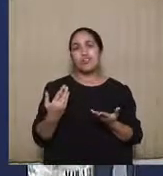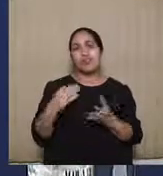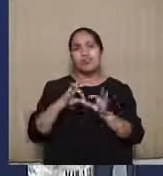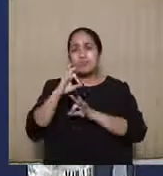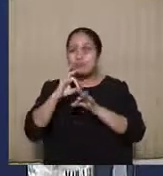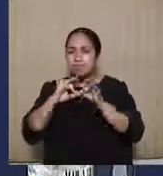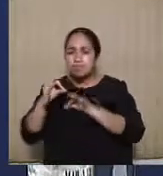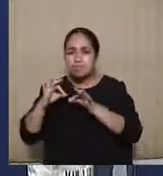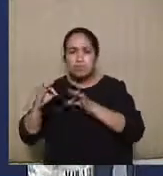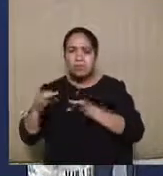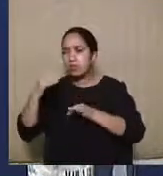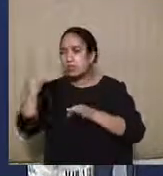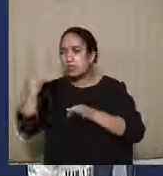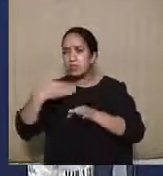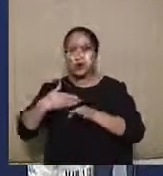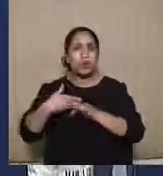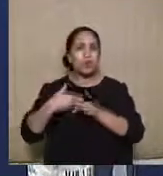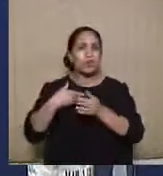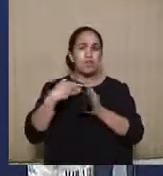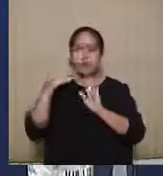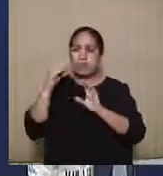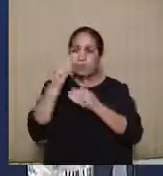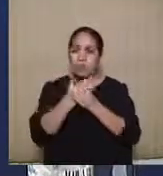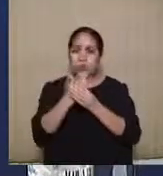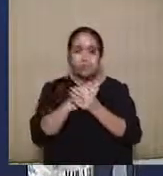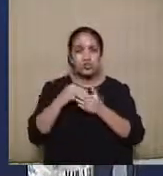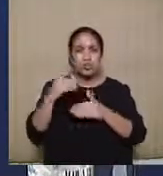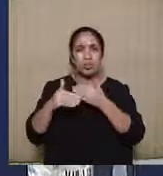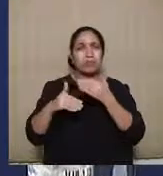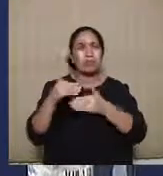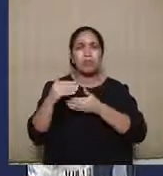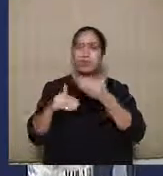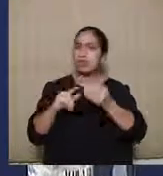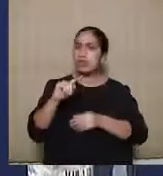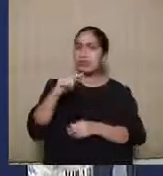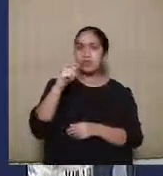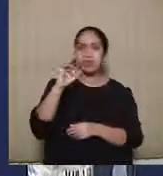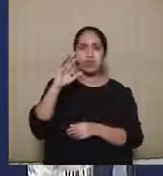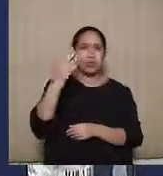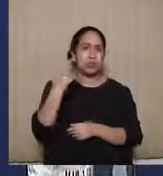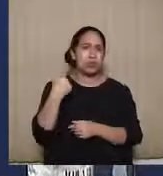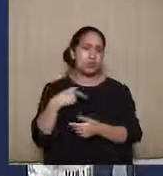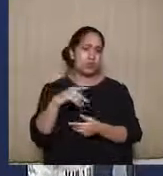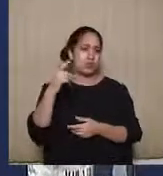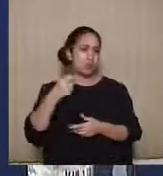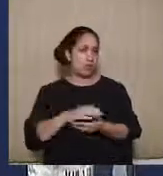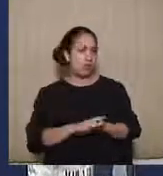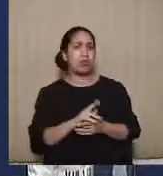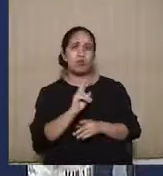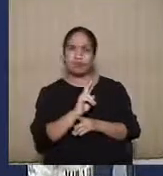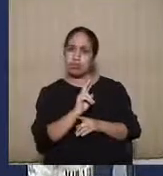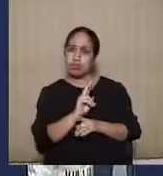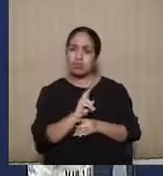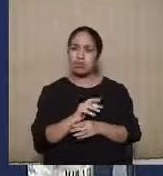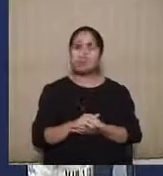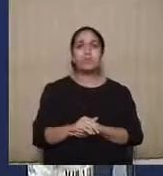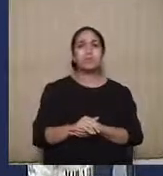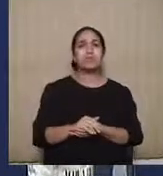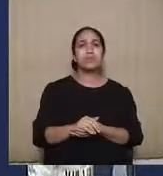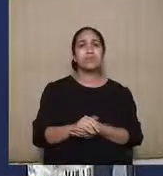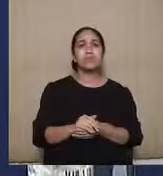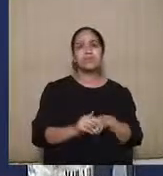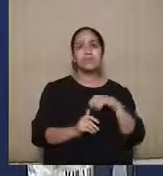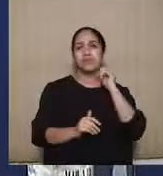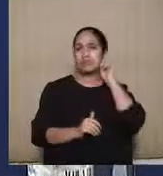a prova documental com a sua primeira intervenção nos autos, que no caso vai acontecer com a apresentação da defesa. E também